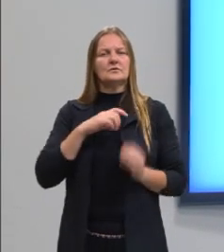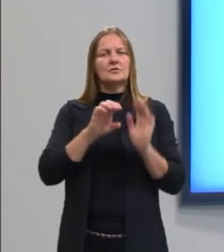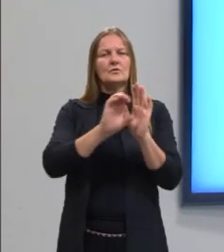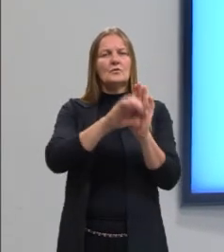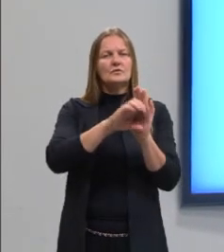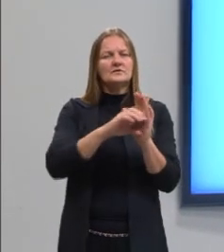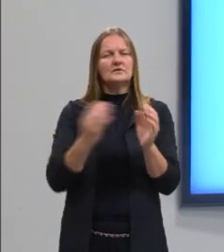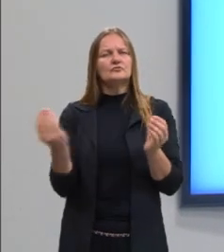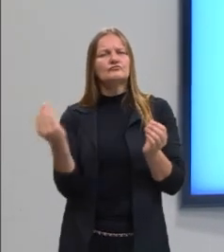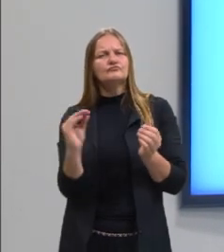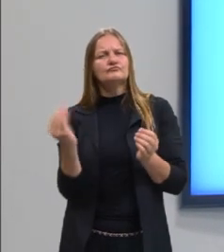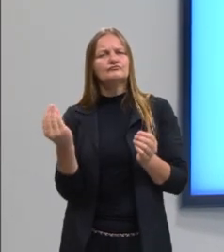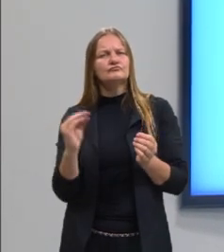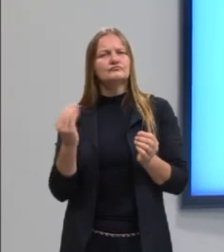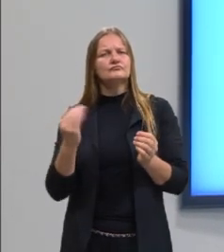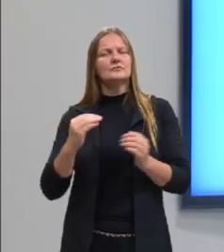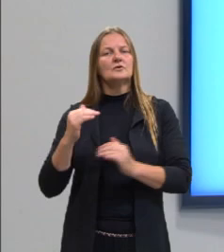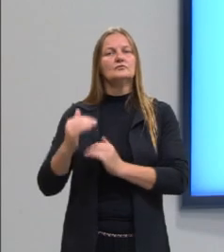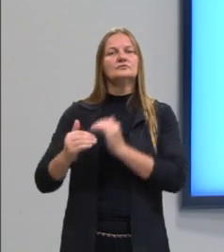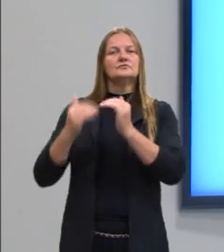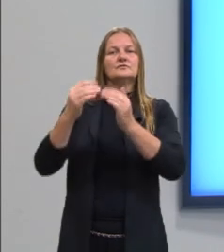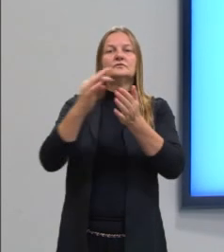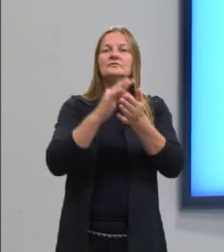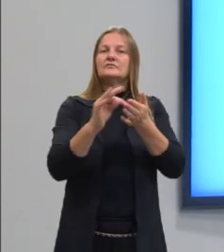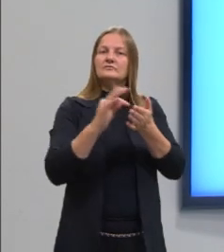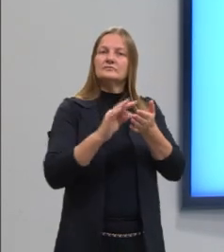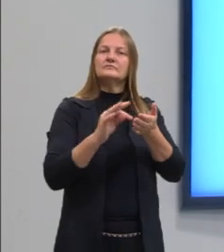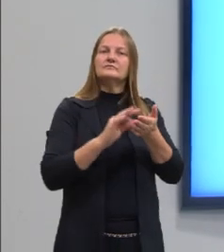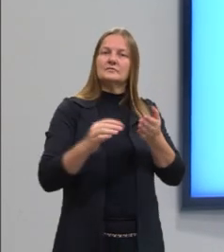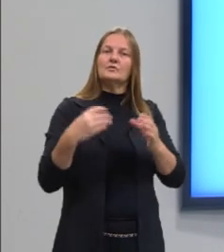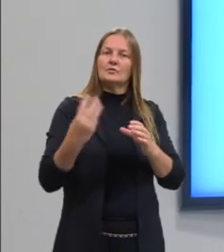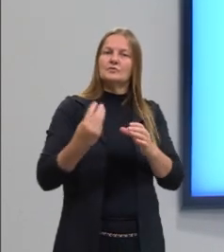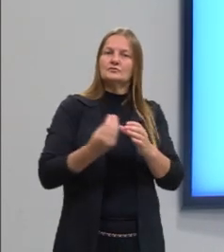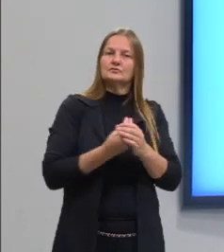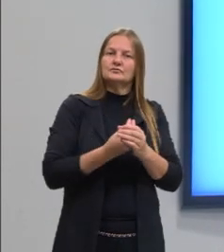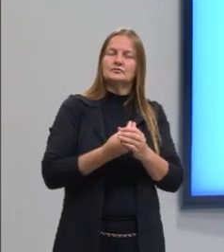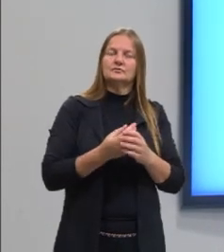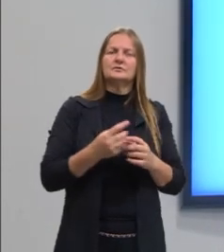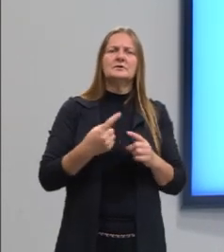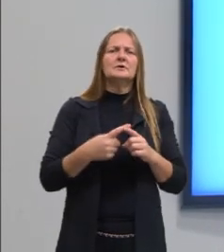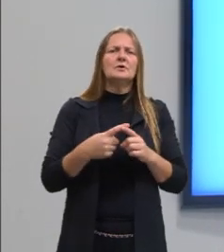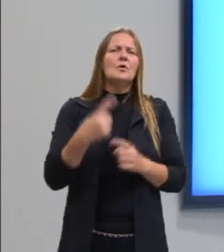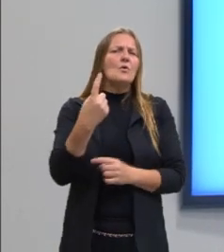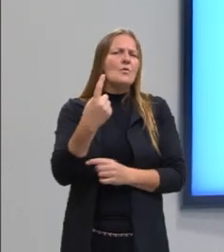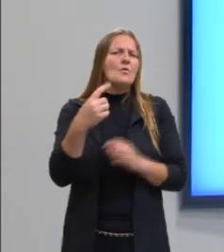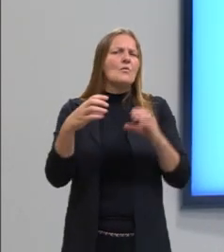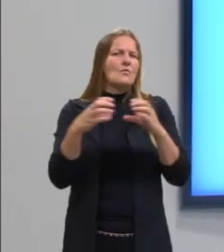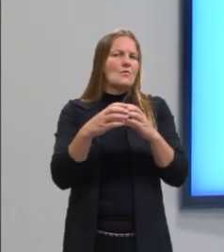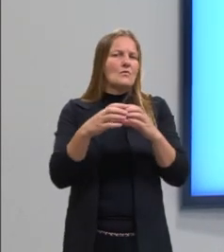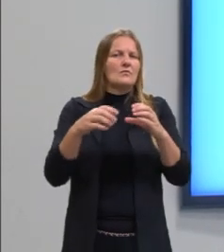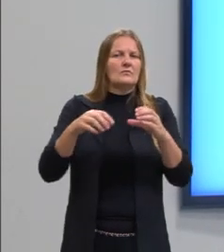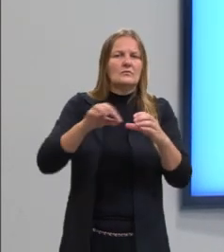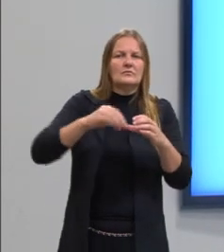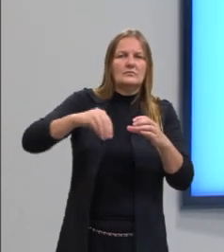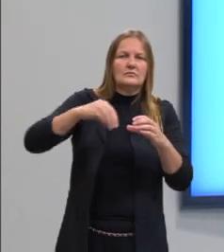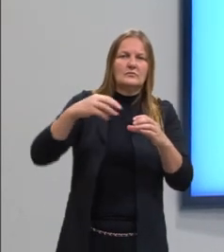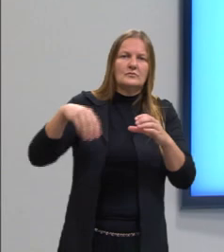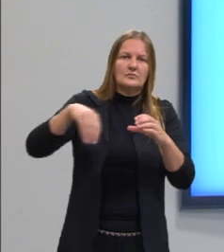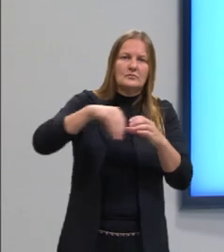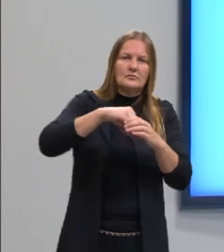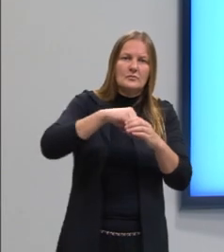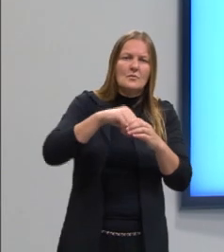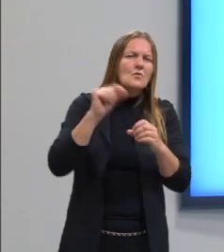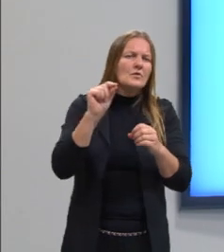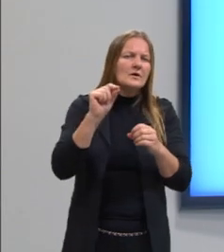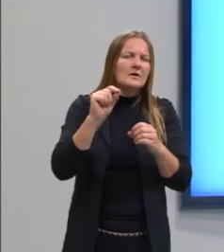introduzidos no desenvolvimento da teoria. Intuitivamente, um conjunto é encarado como uma coleção